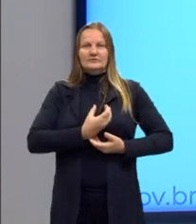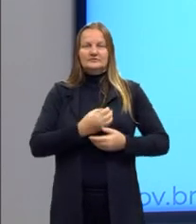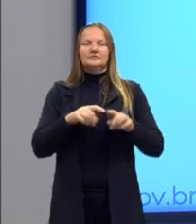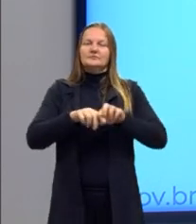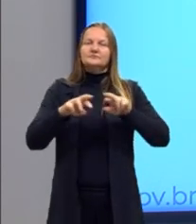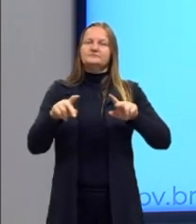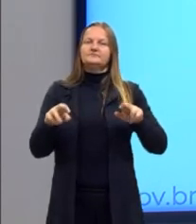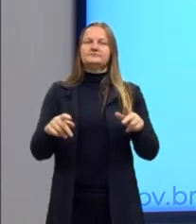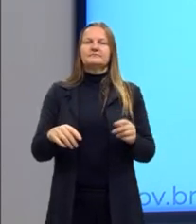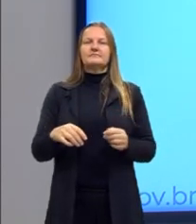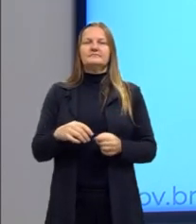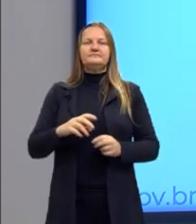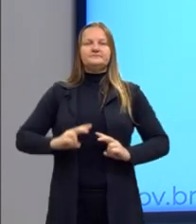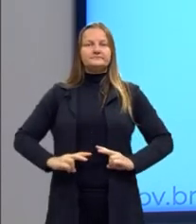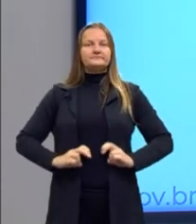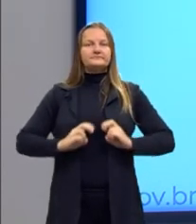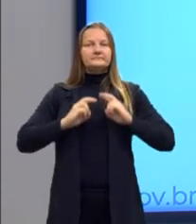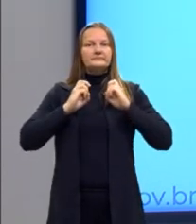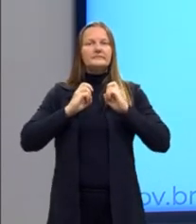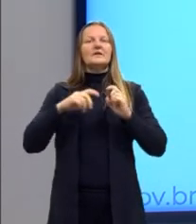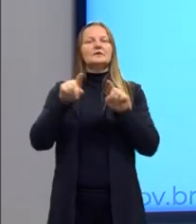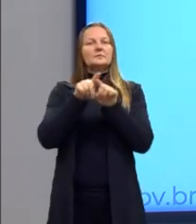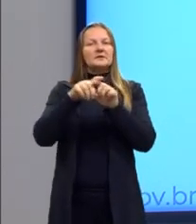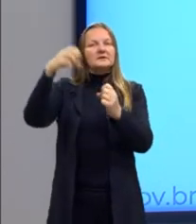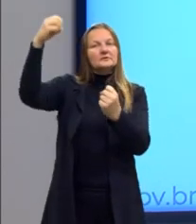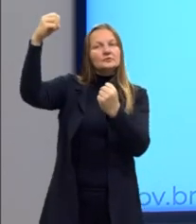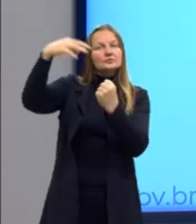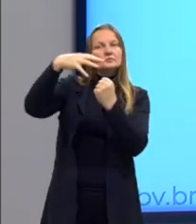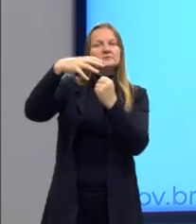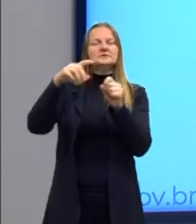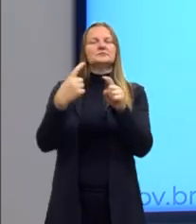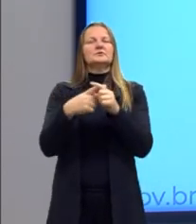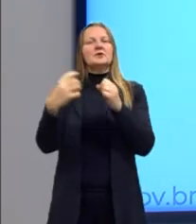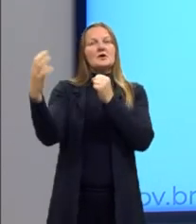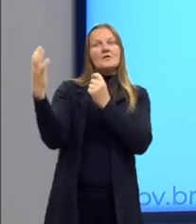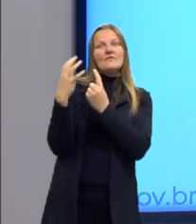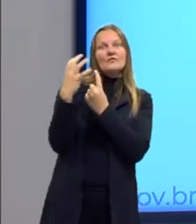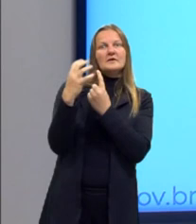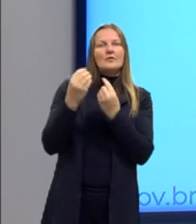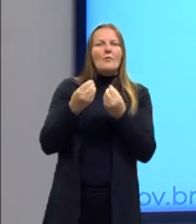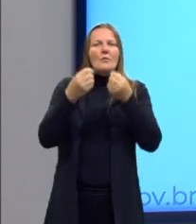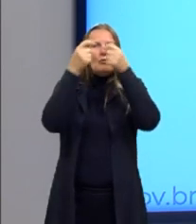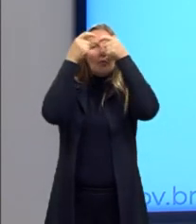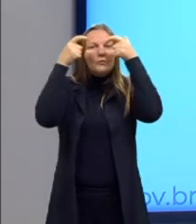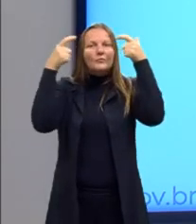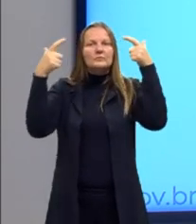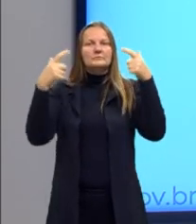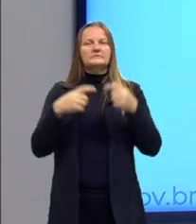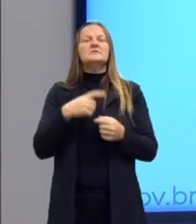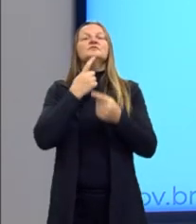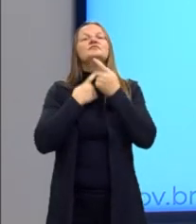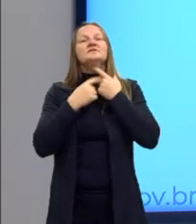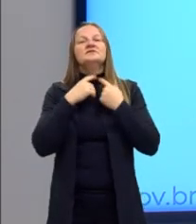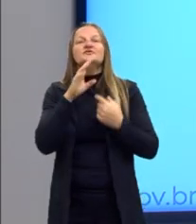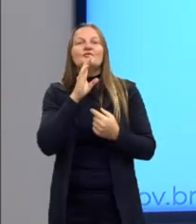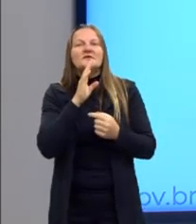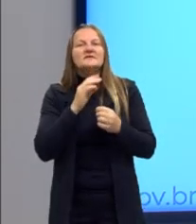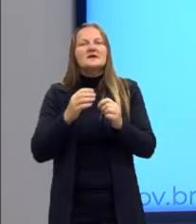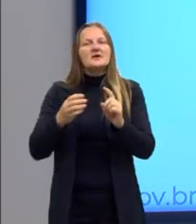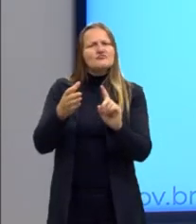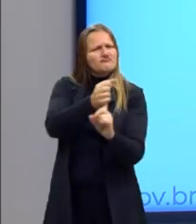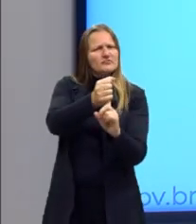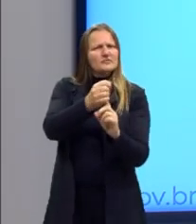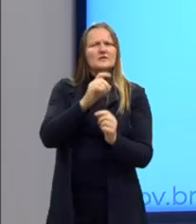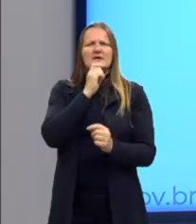Antropocentrismo, Iluminismo, vai influenciar as pessoas nessa forma de conhecimento. O desejo de conhecer e dominar a